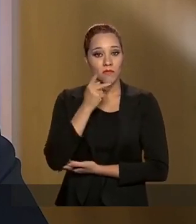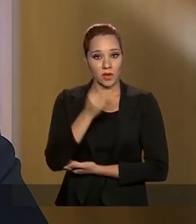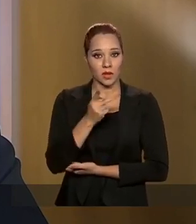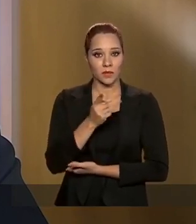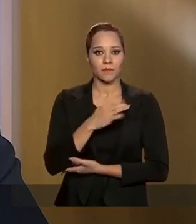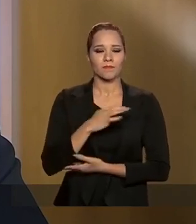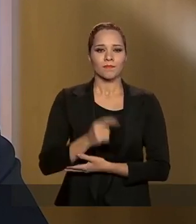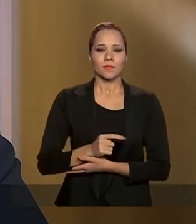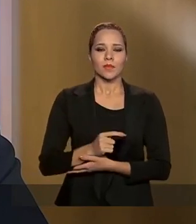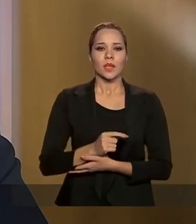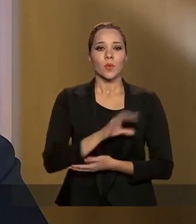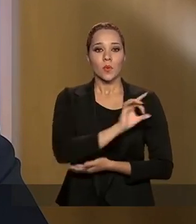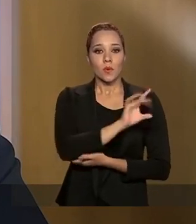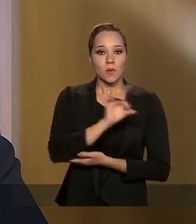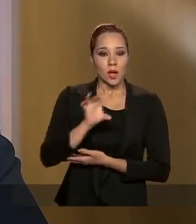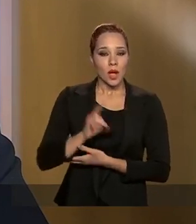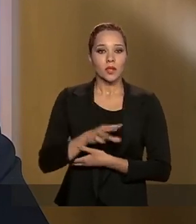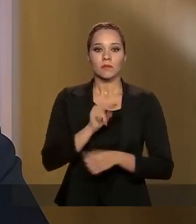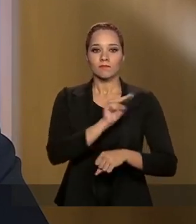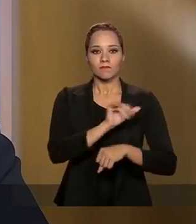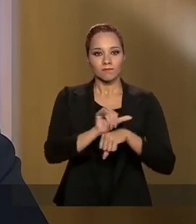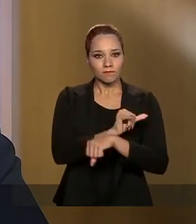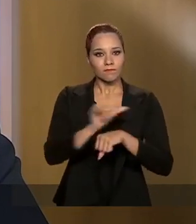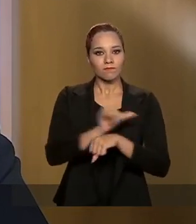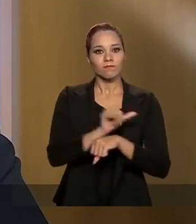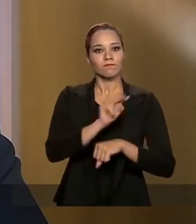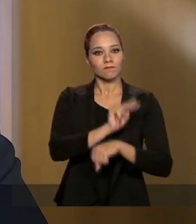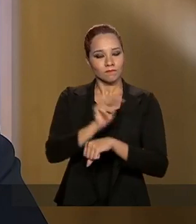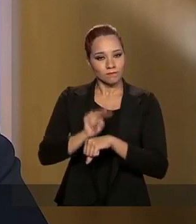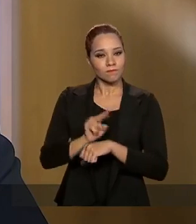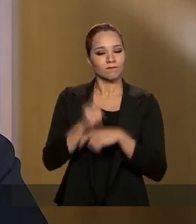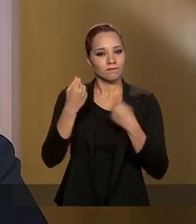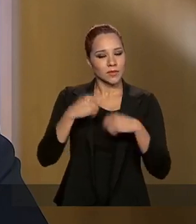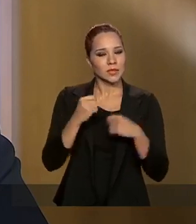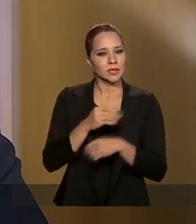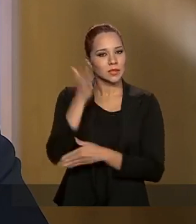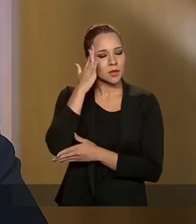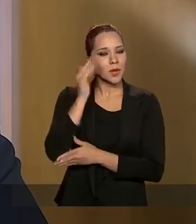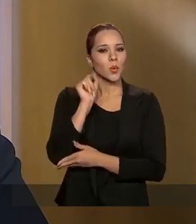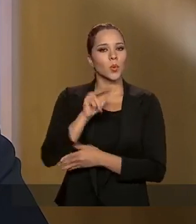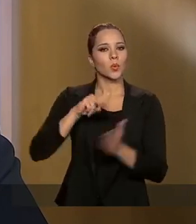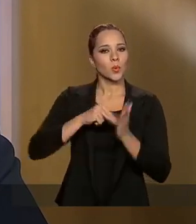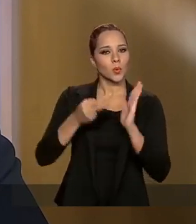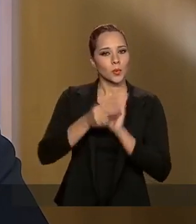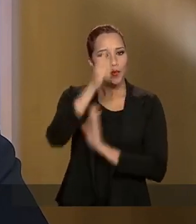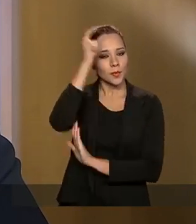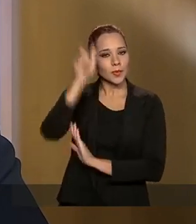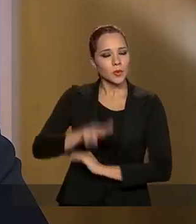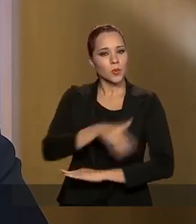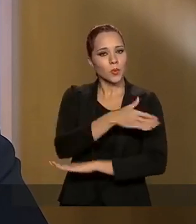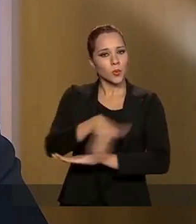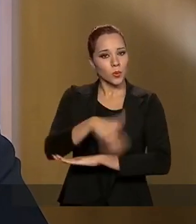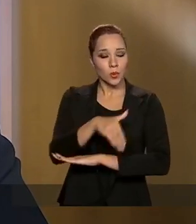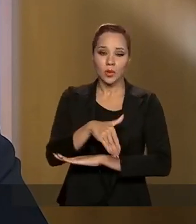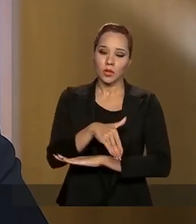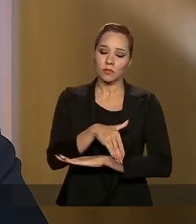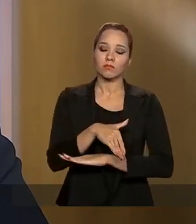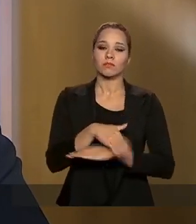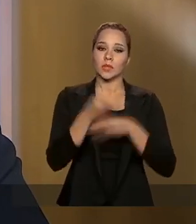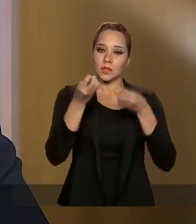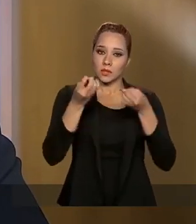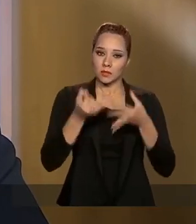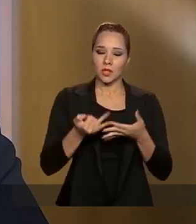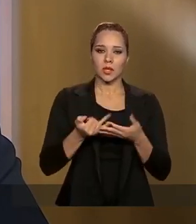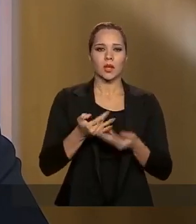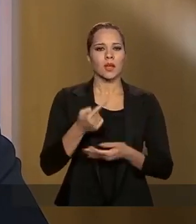com relação a cada medida, temos que ver o que significa para o indivíduo nas ruas. E, complementa,